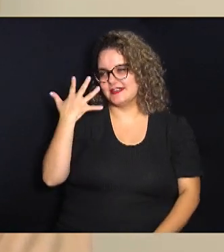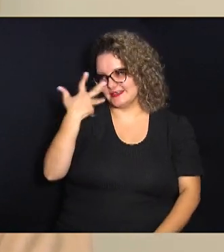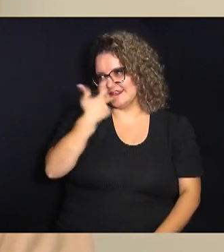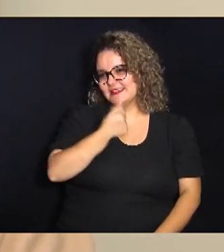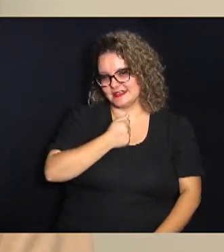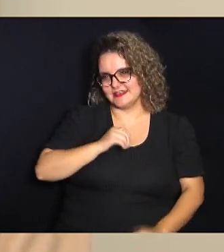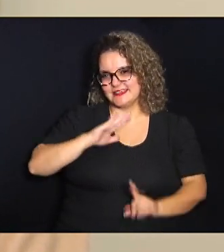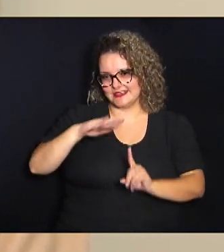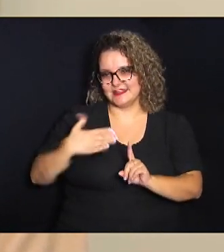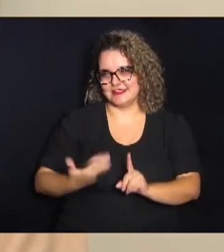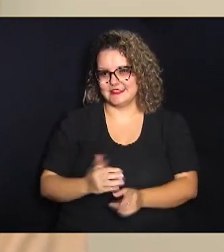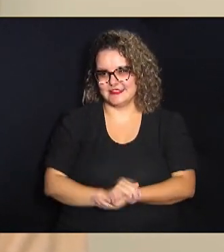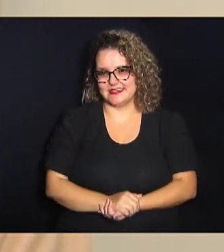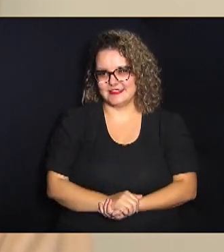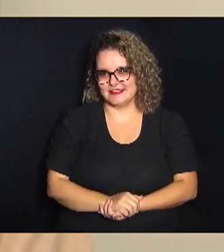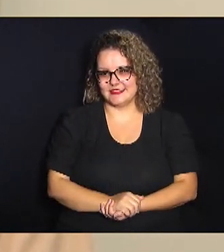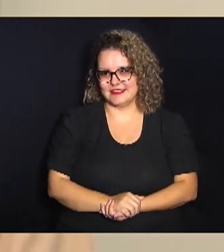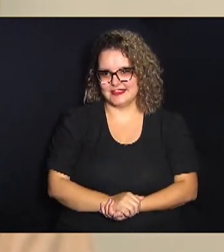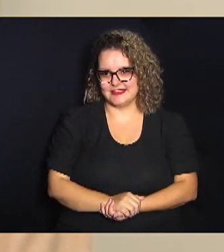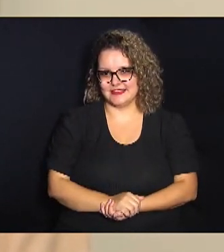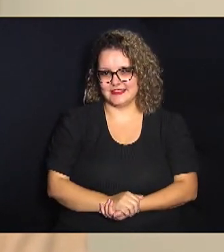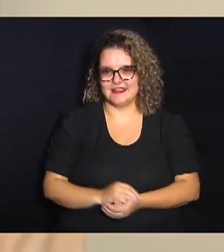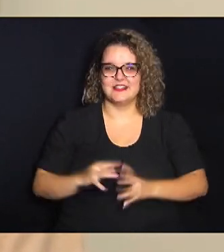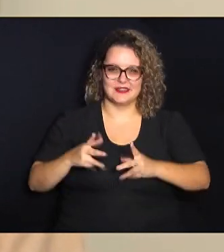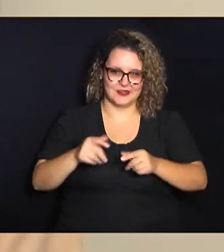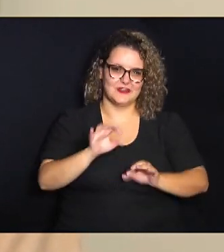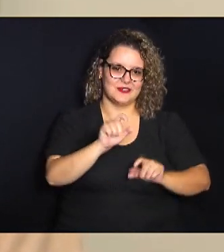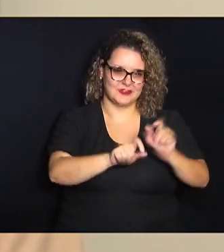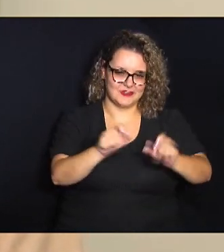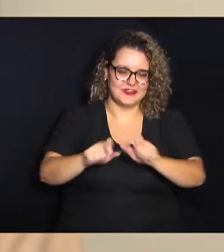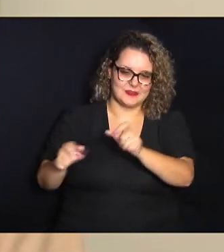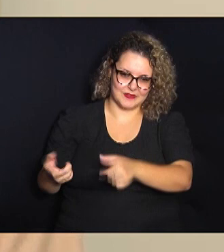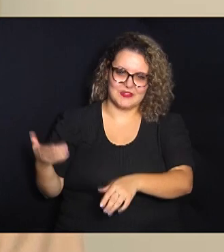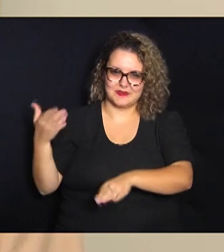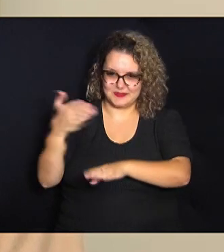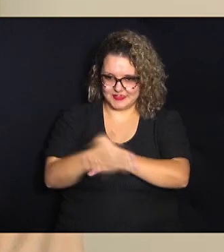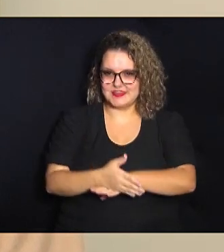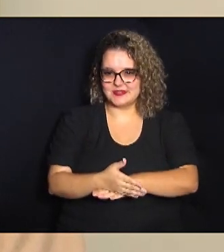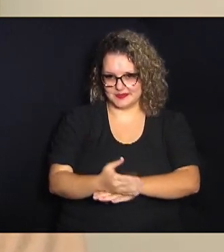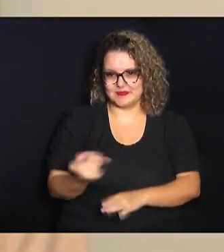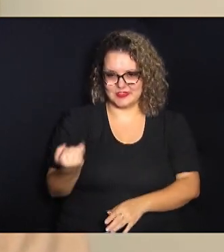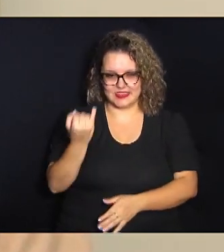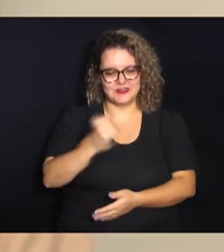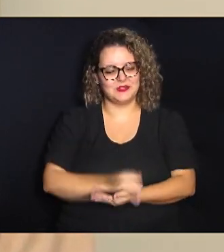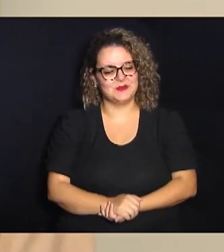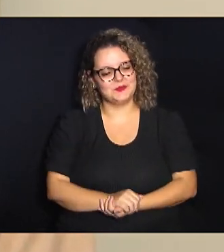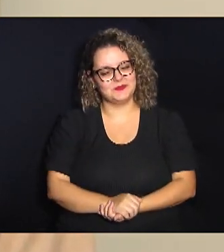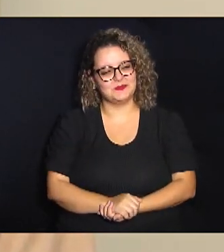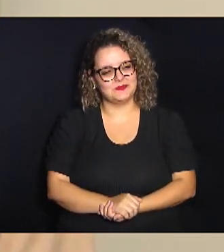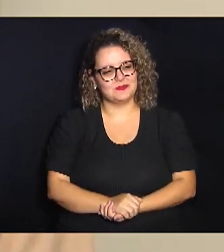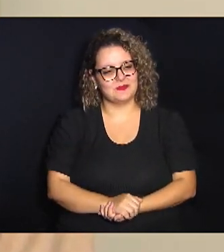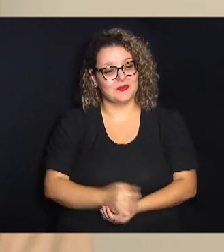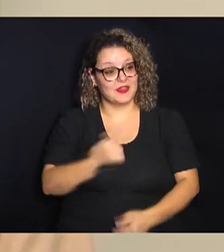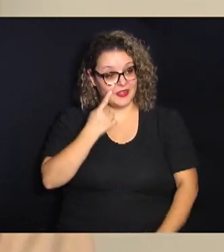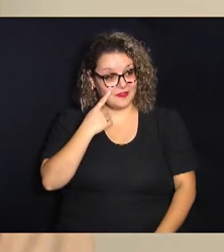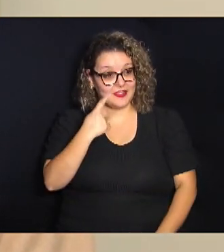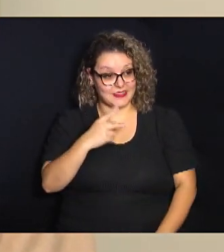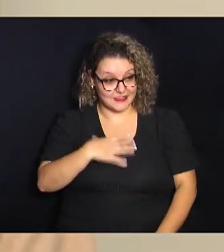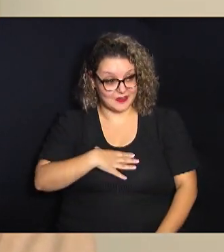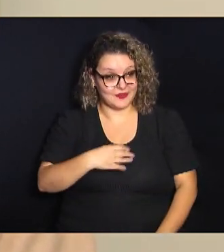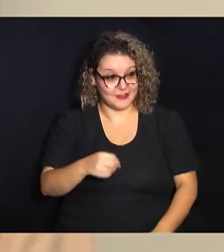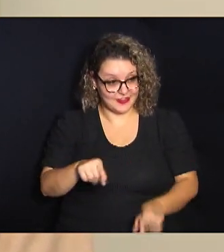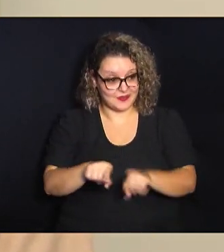homenagem. E são todos que participaram, né? E ver seu filho também, né?